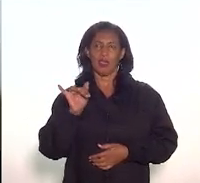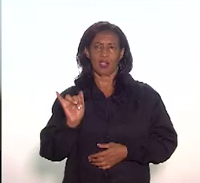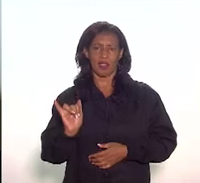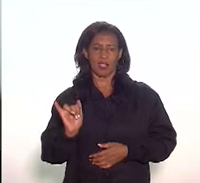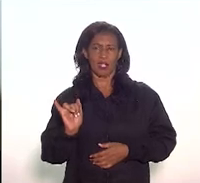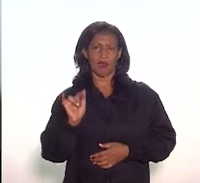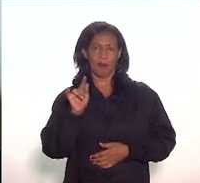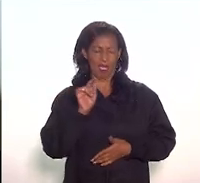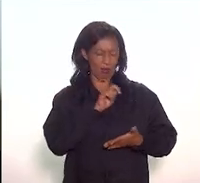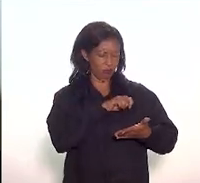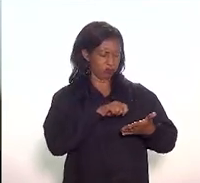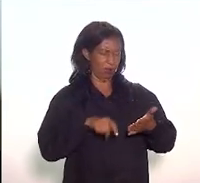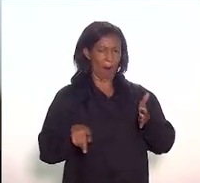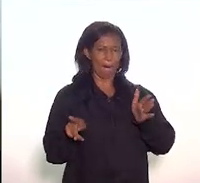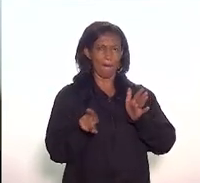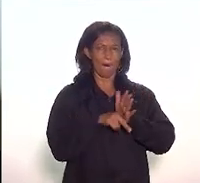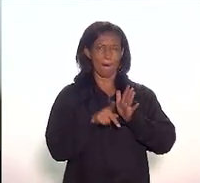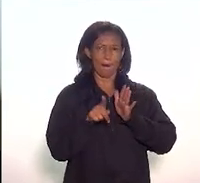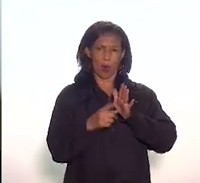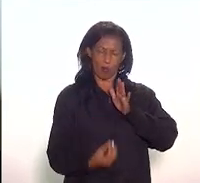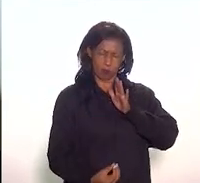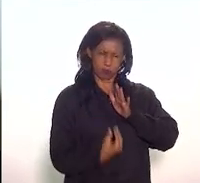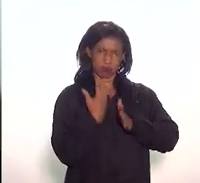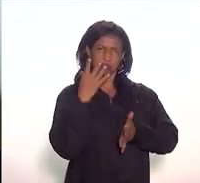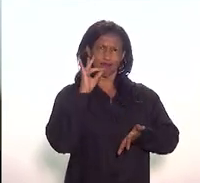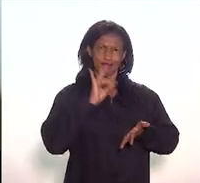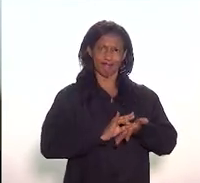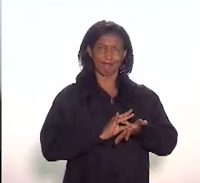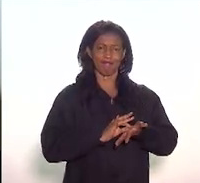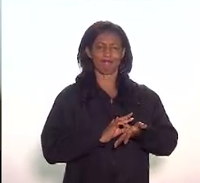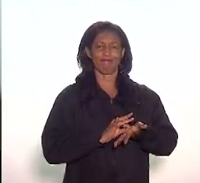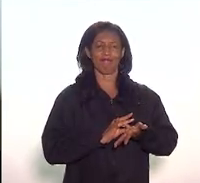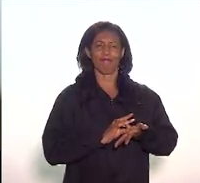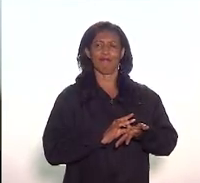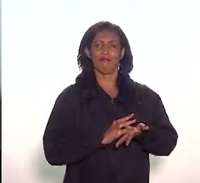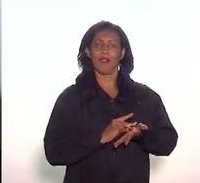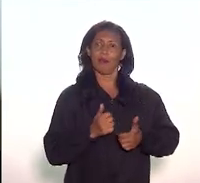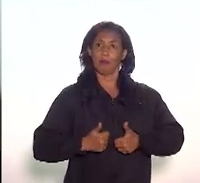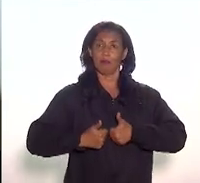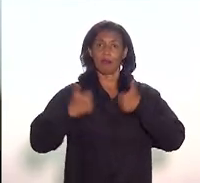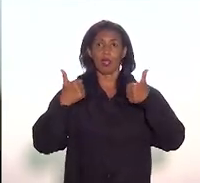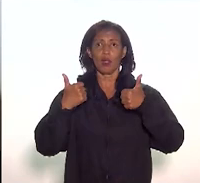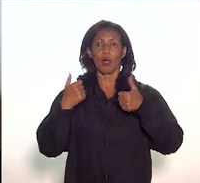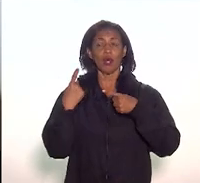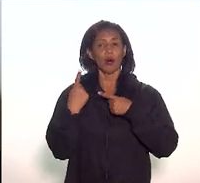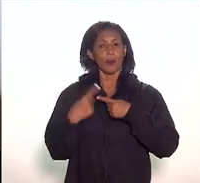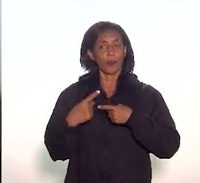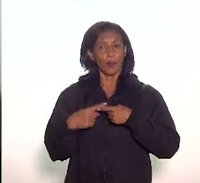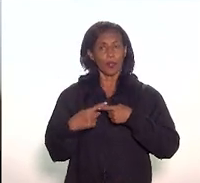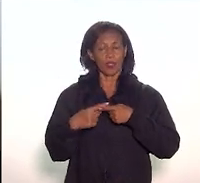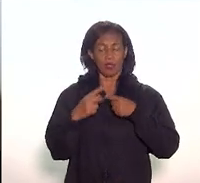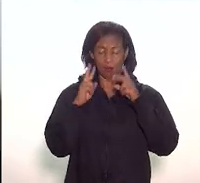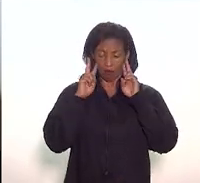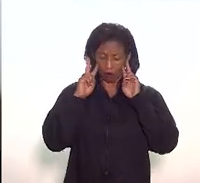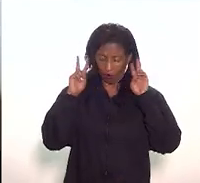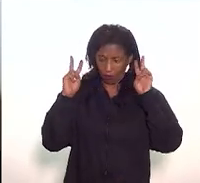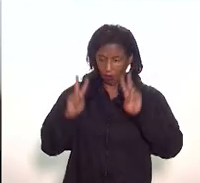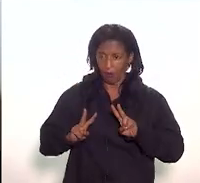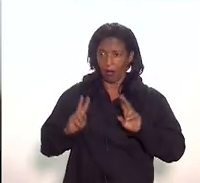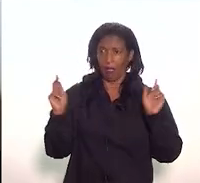original da ideia, melhor, melhor. Porque o que nós temos visto acontecer